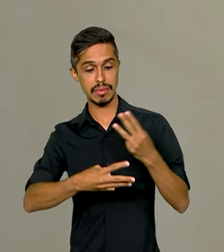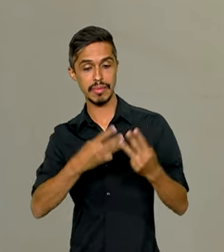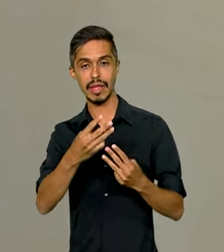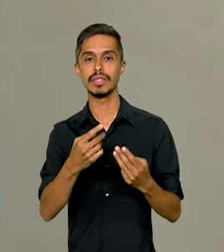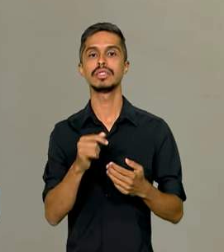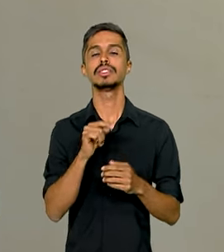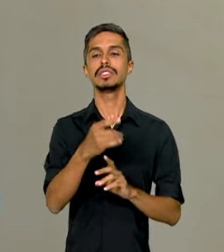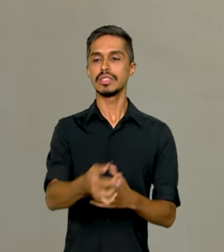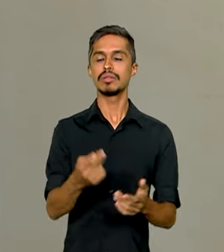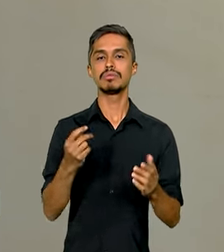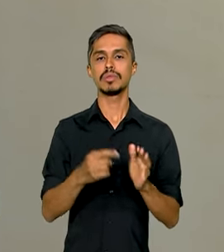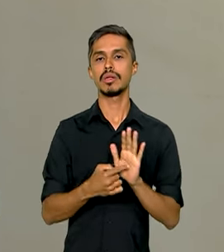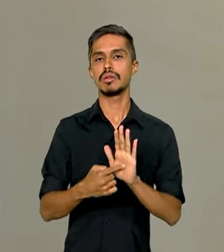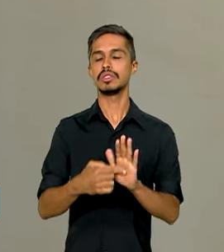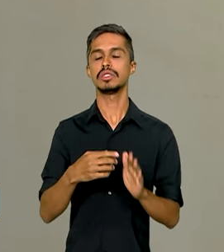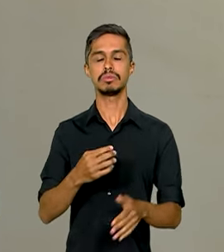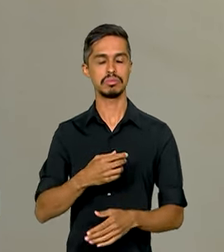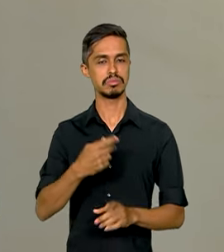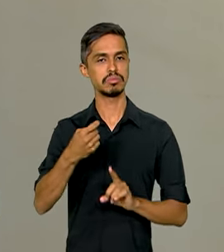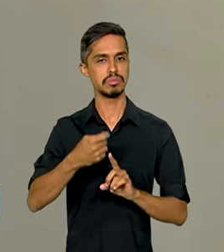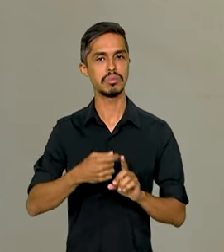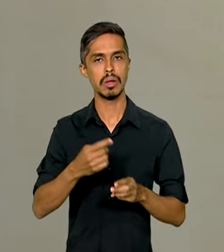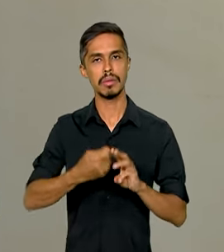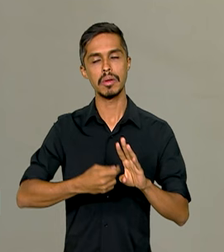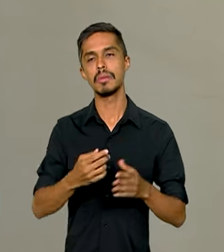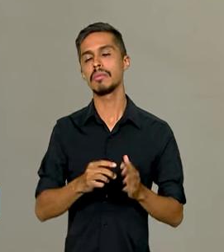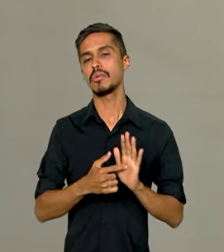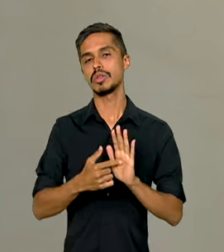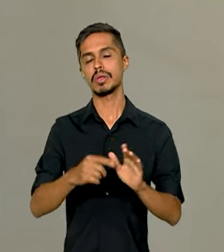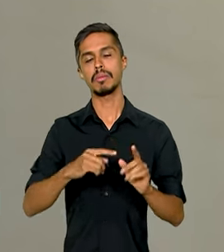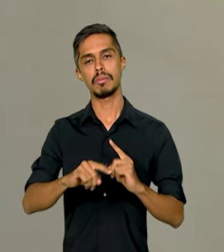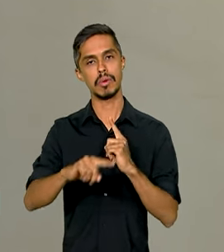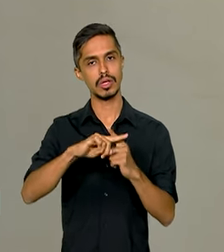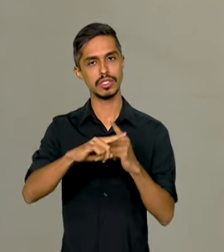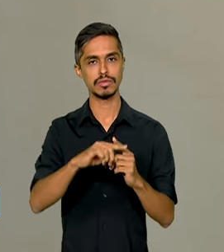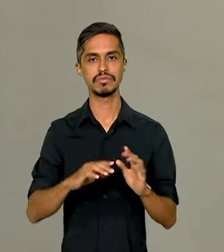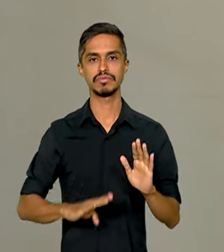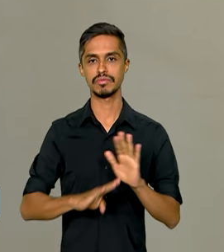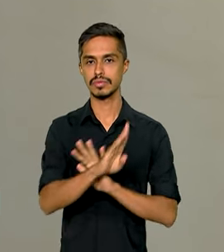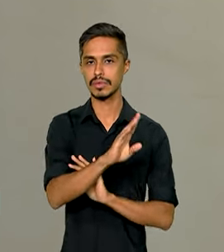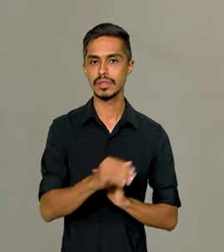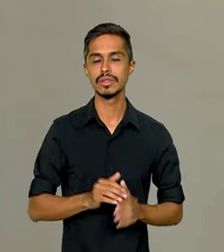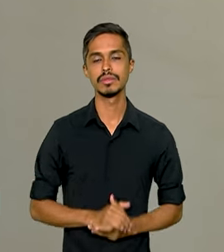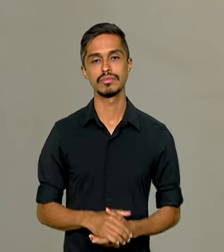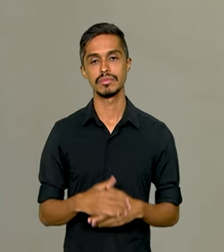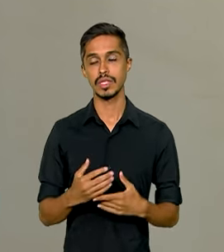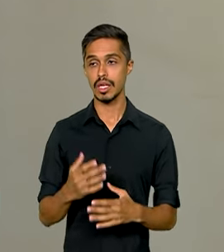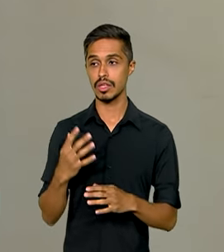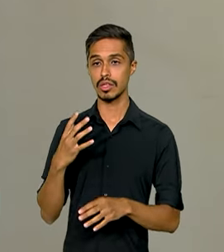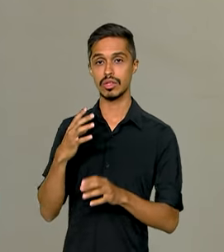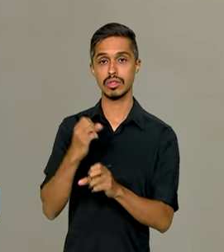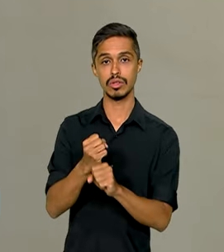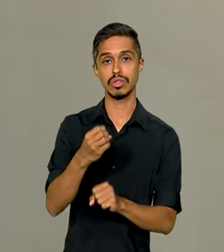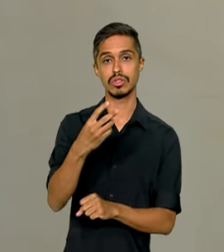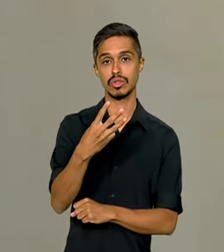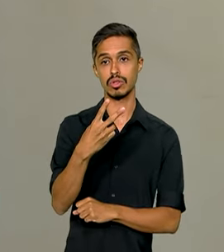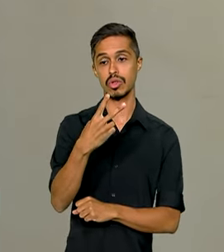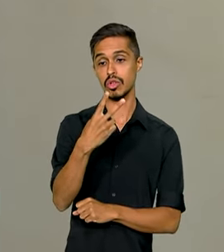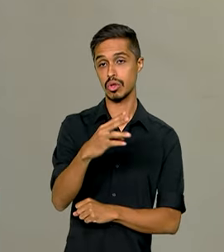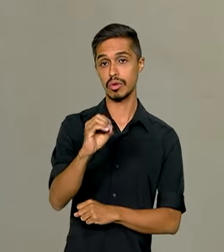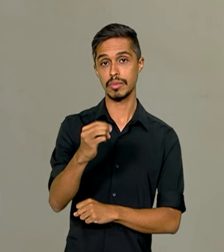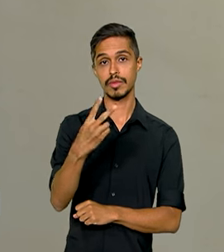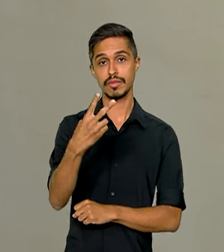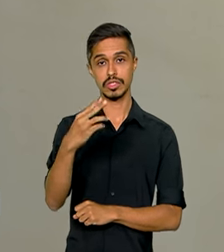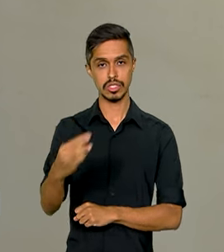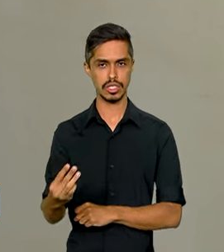positivamente, vindo até justamente com o crescimento. Então, por enquanto, ao longo de 2023, todos os